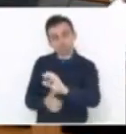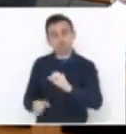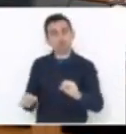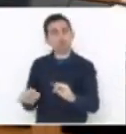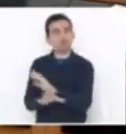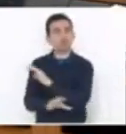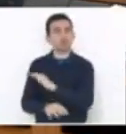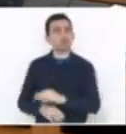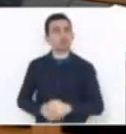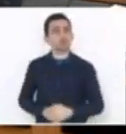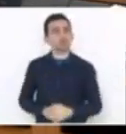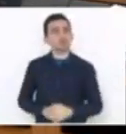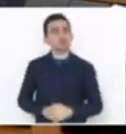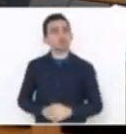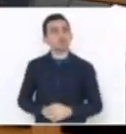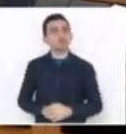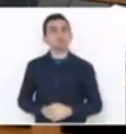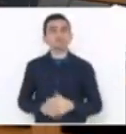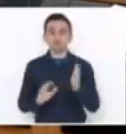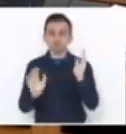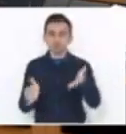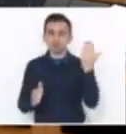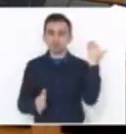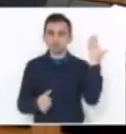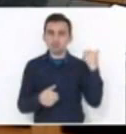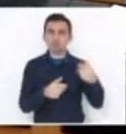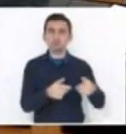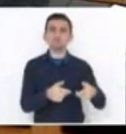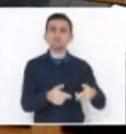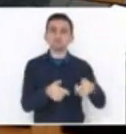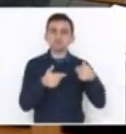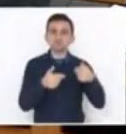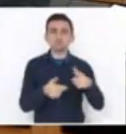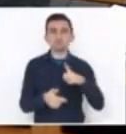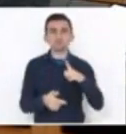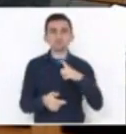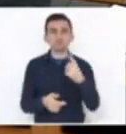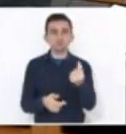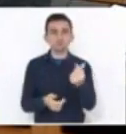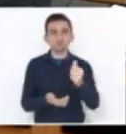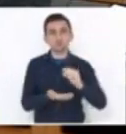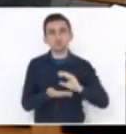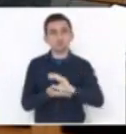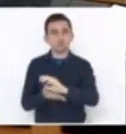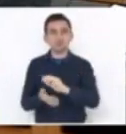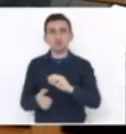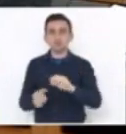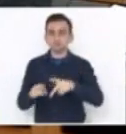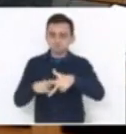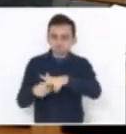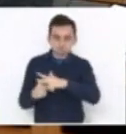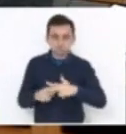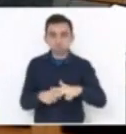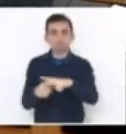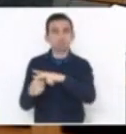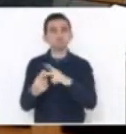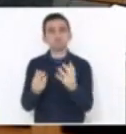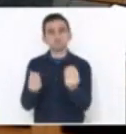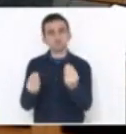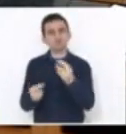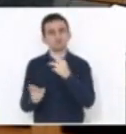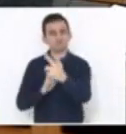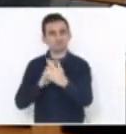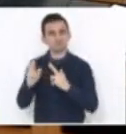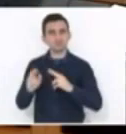licitado e que estava no planejamento do Pacto e muitas dessas são revitalizações de rodovias catarinenses.